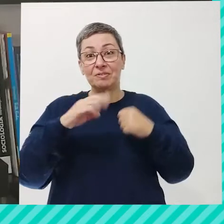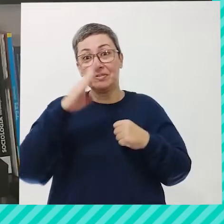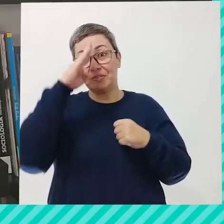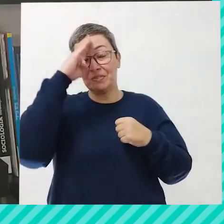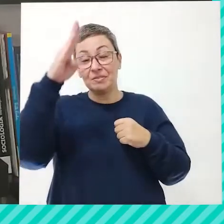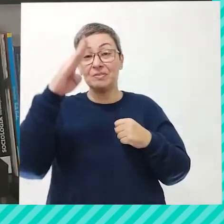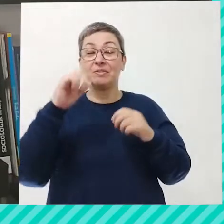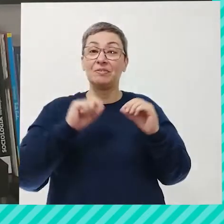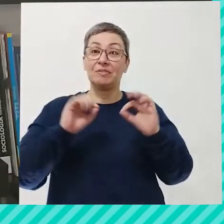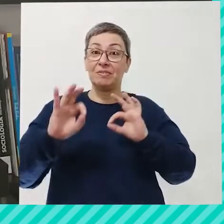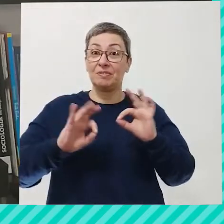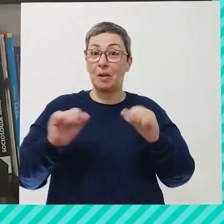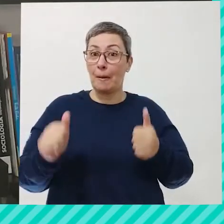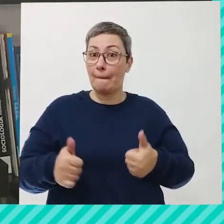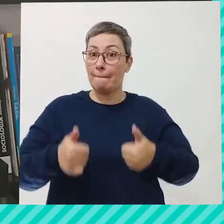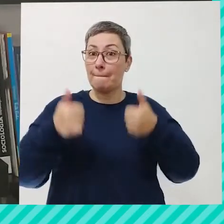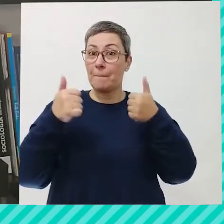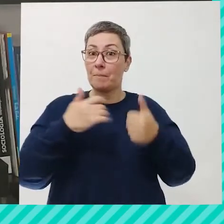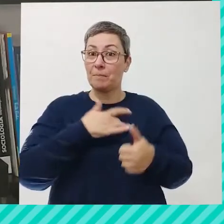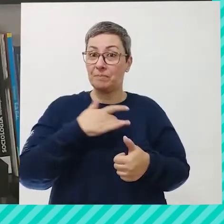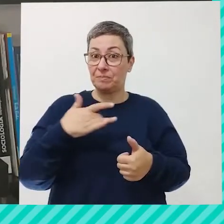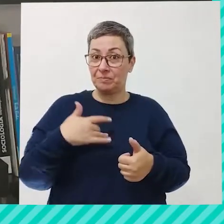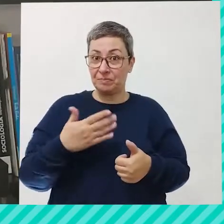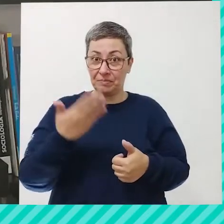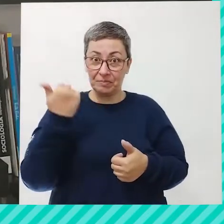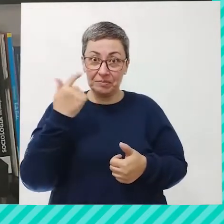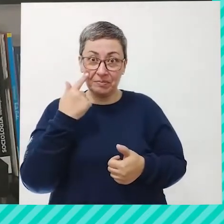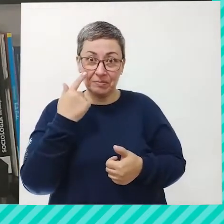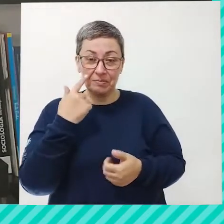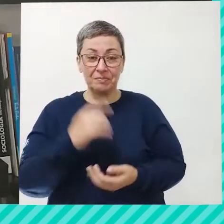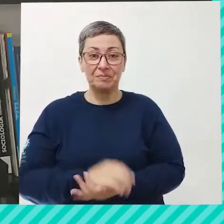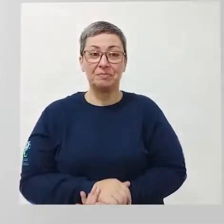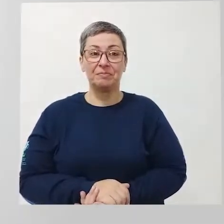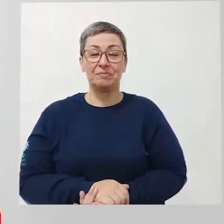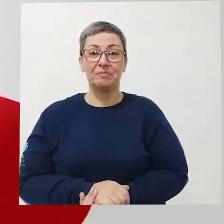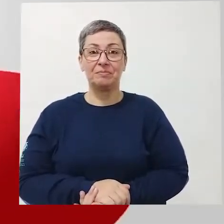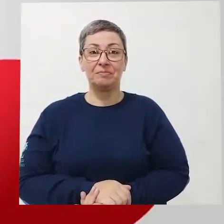mecanismo para melhorar a saúde. Vamos dar uma olhadinha?